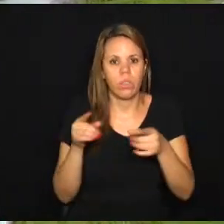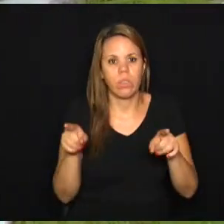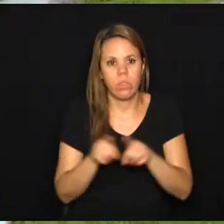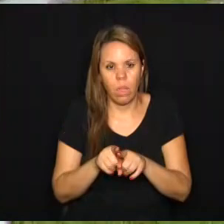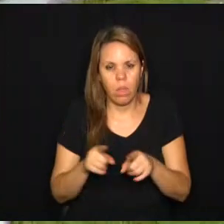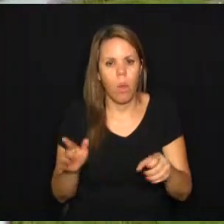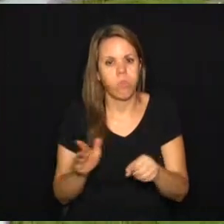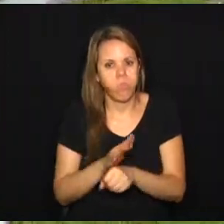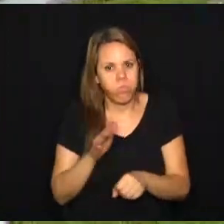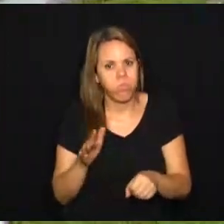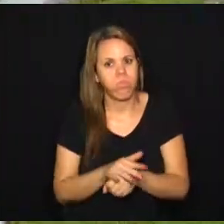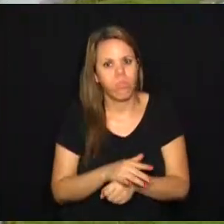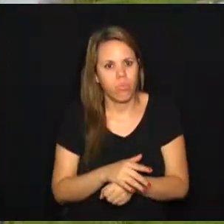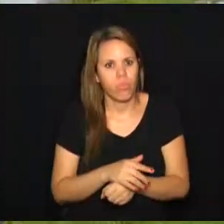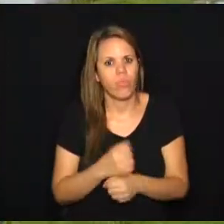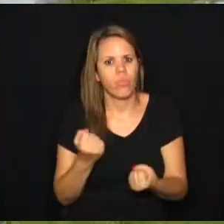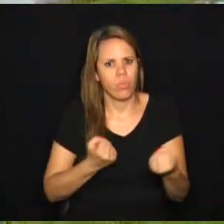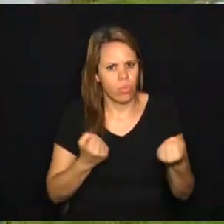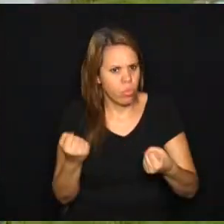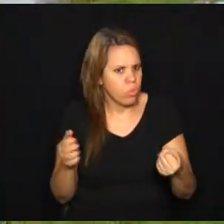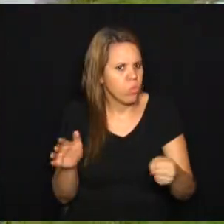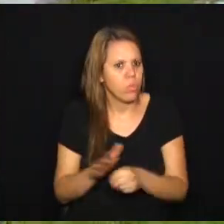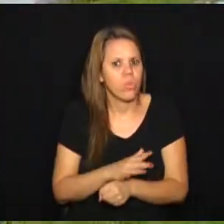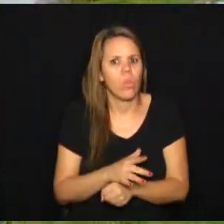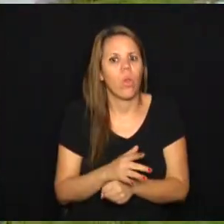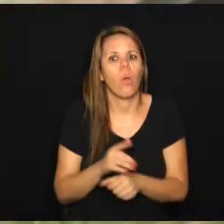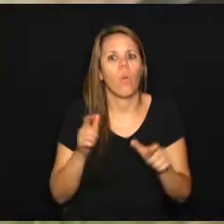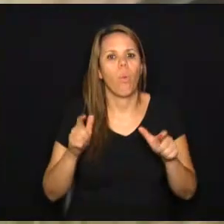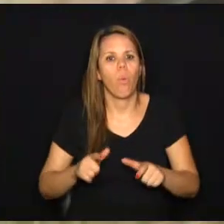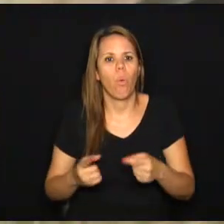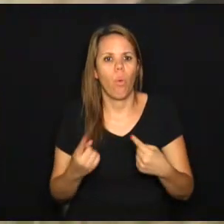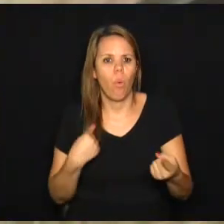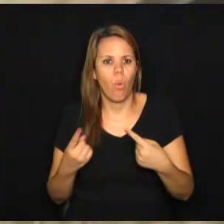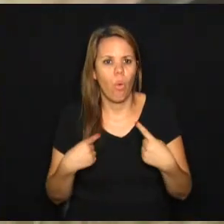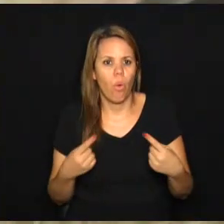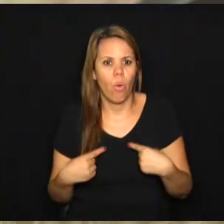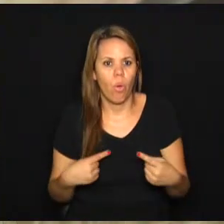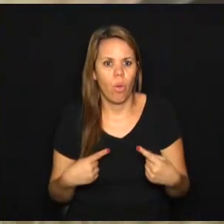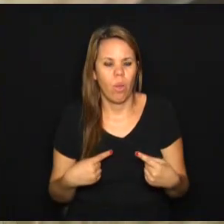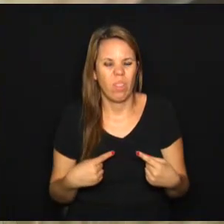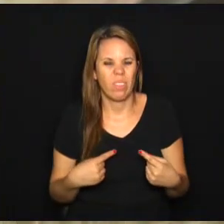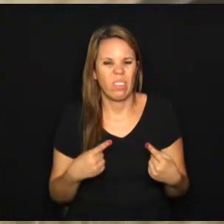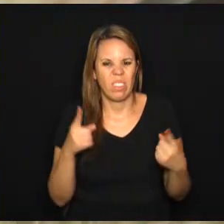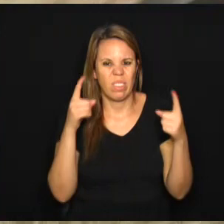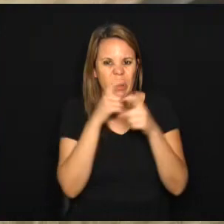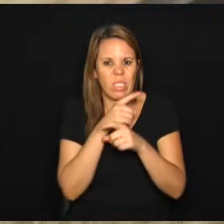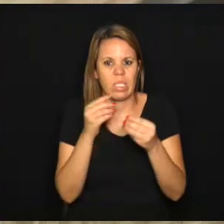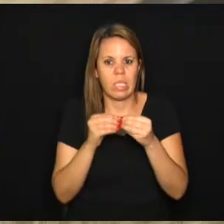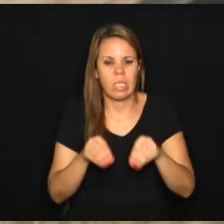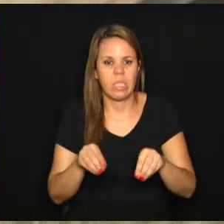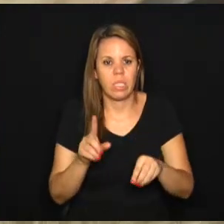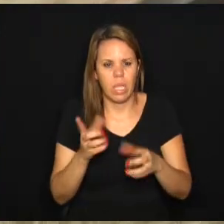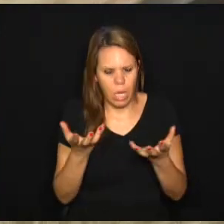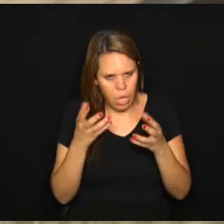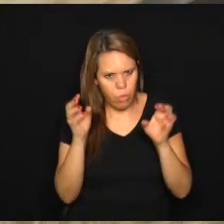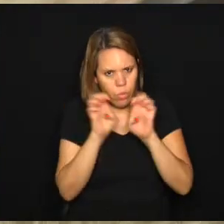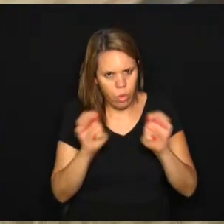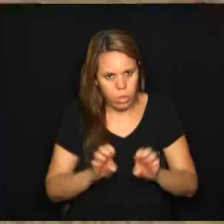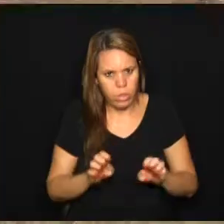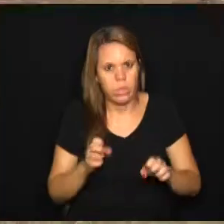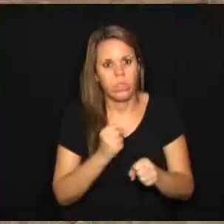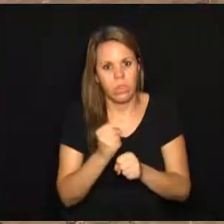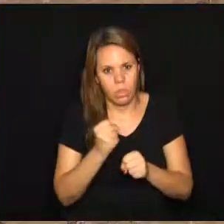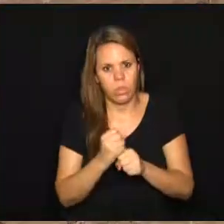circulação grande de veículos ali, e tem uma parte dessa via que anda em caráter muito precário, a gente gostaria que ela fosse estruturada, pavimentada e